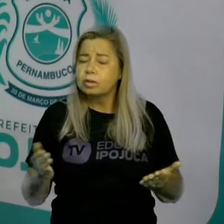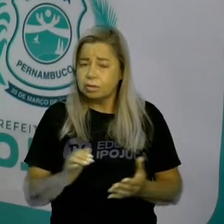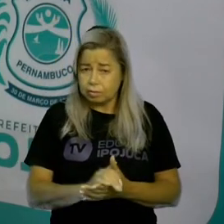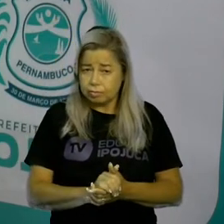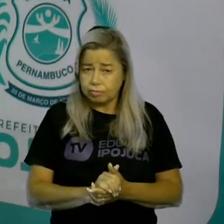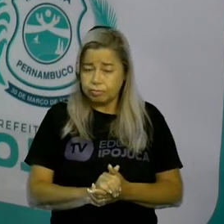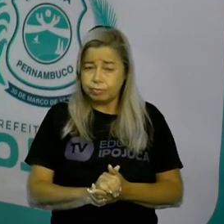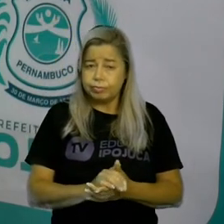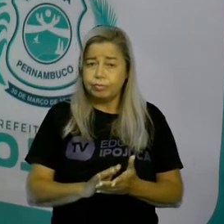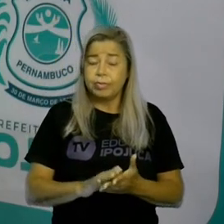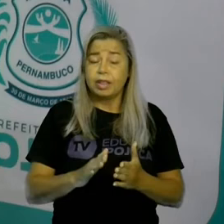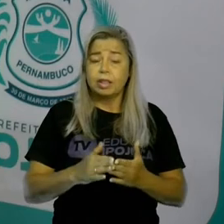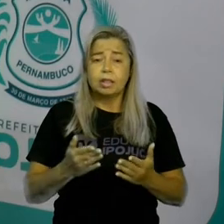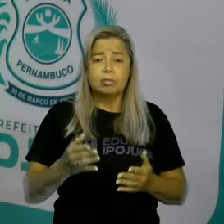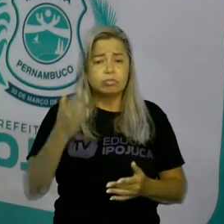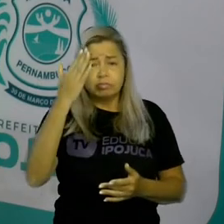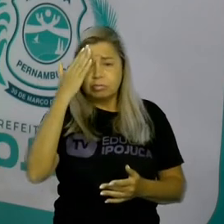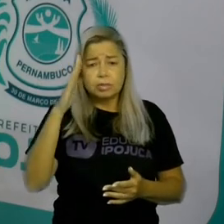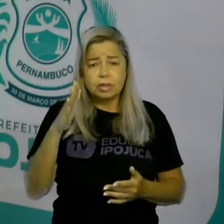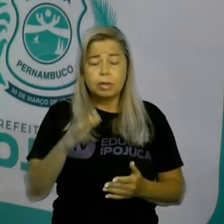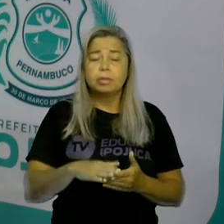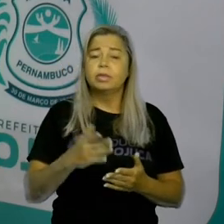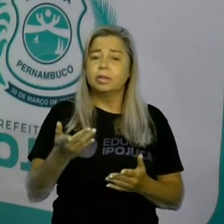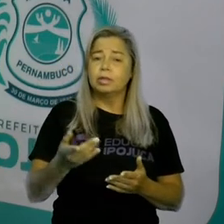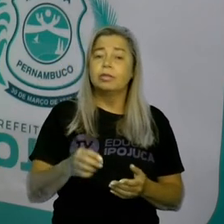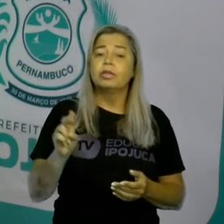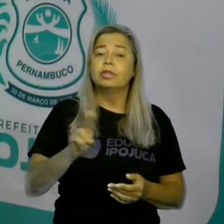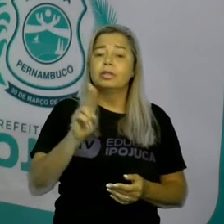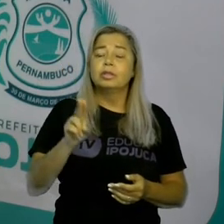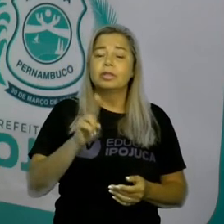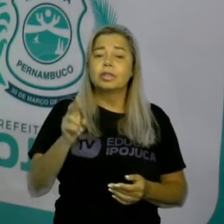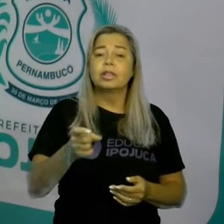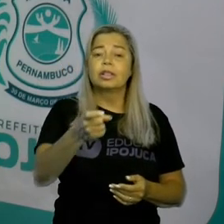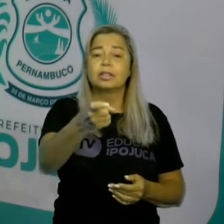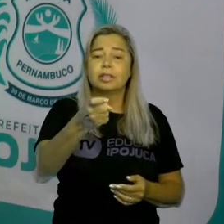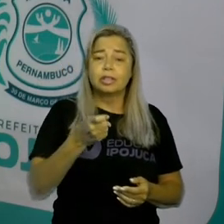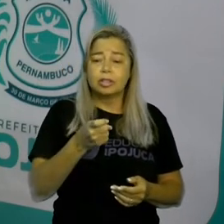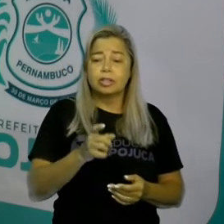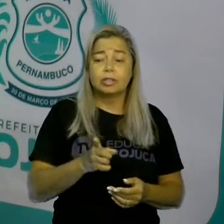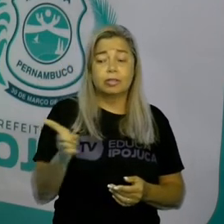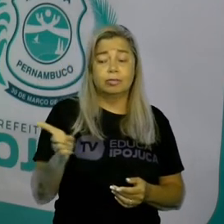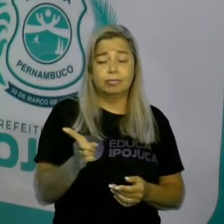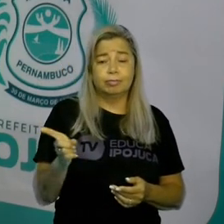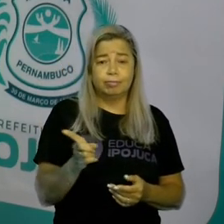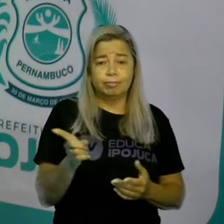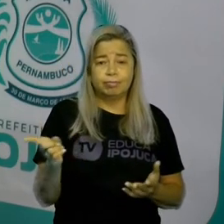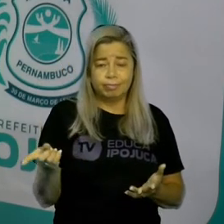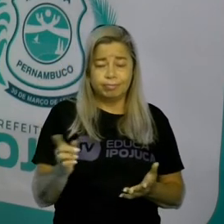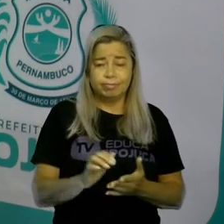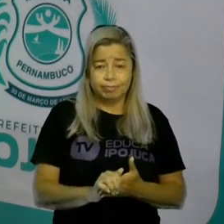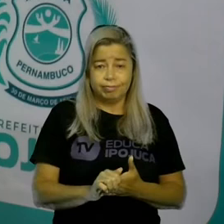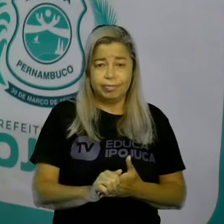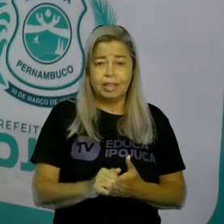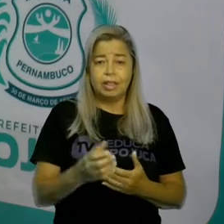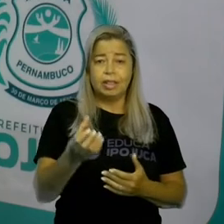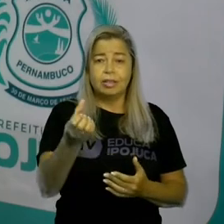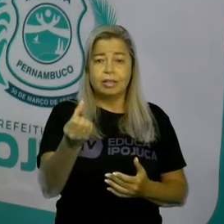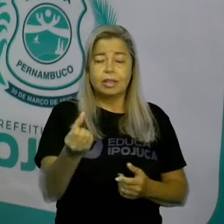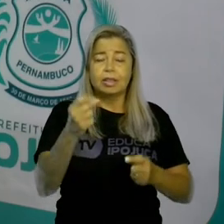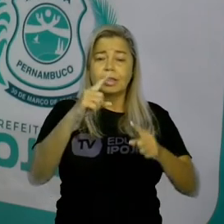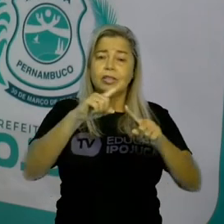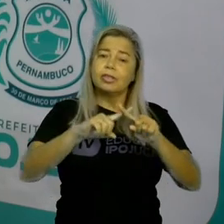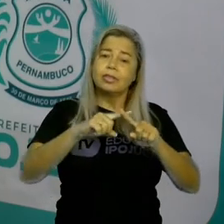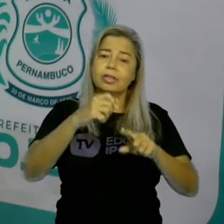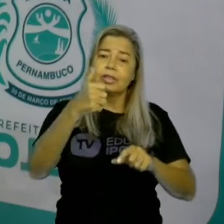colocar X. Novamente, você vai seguir a setinha. 100 vezes X e 6 vezes R